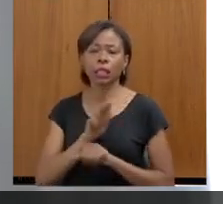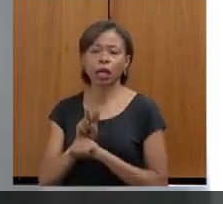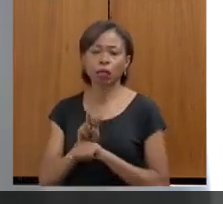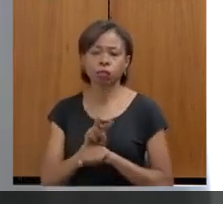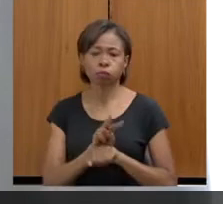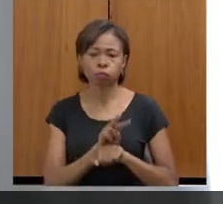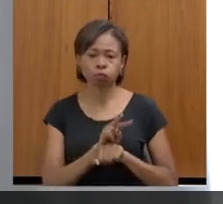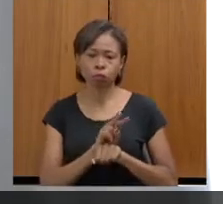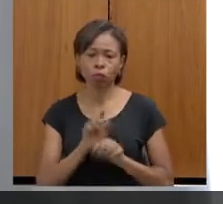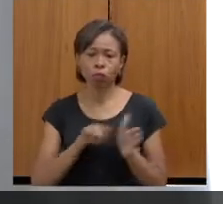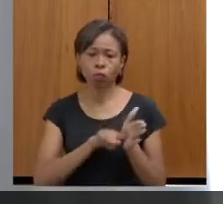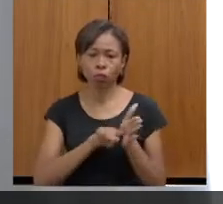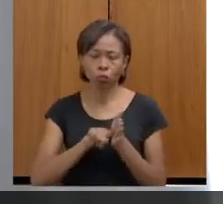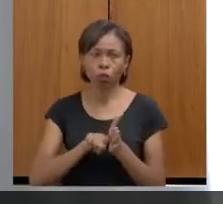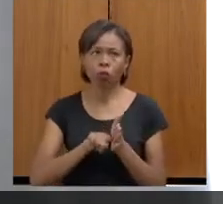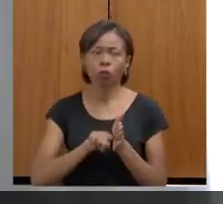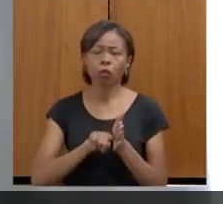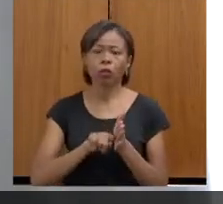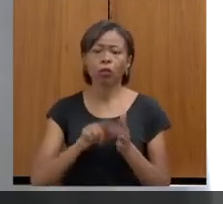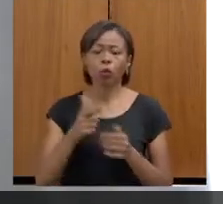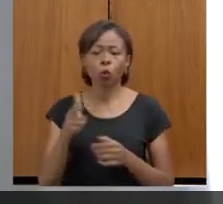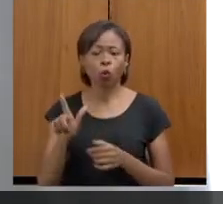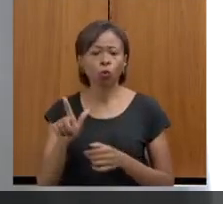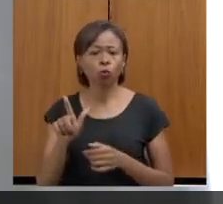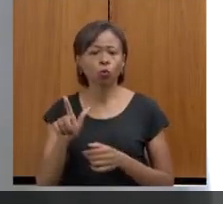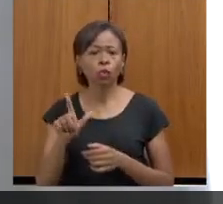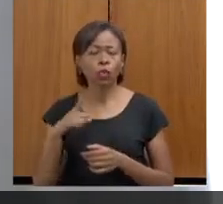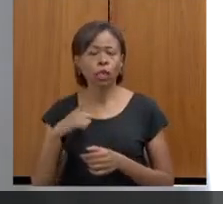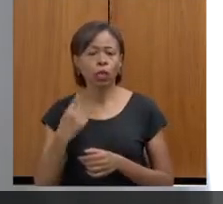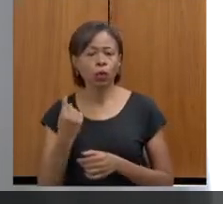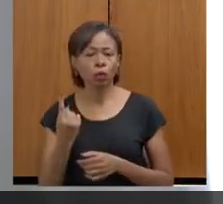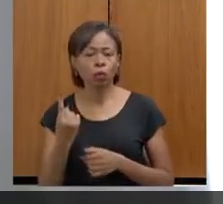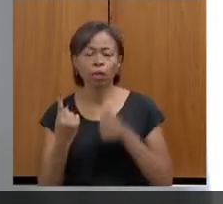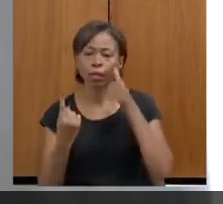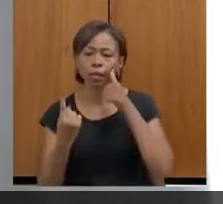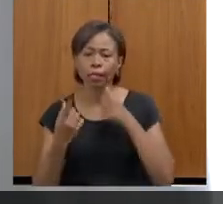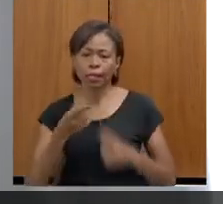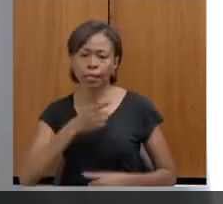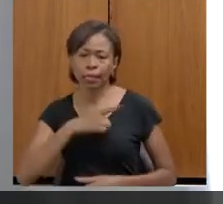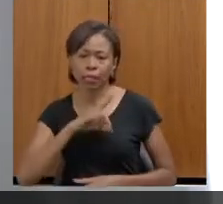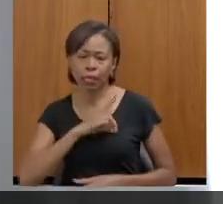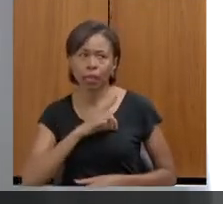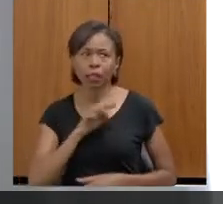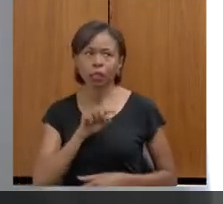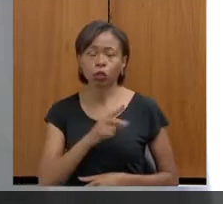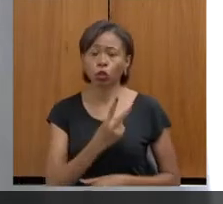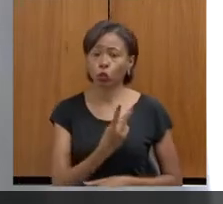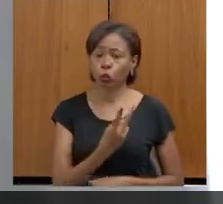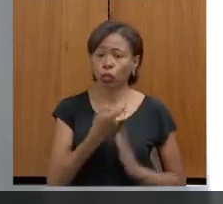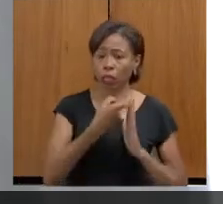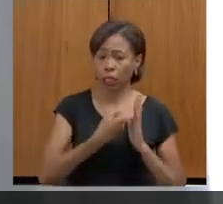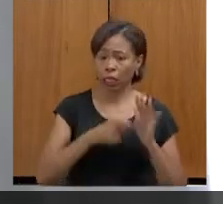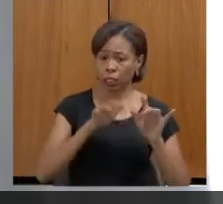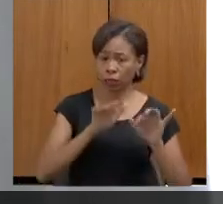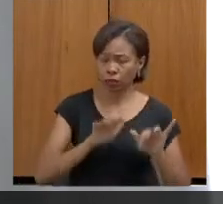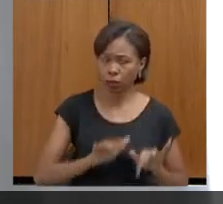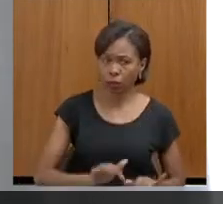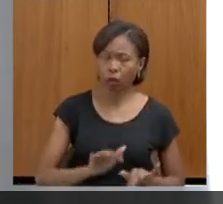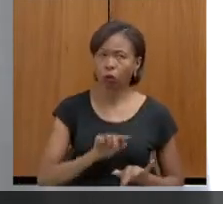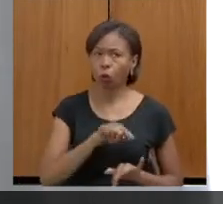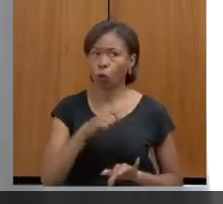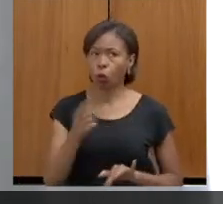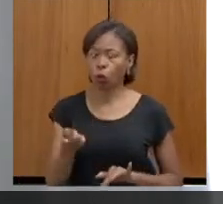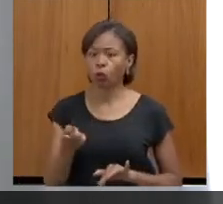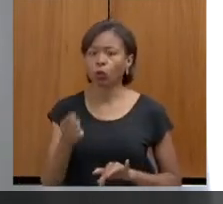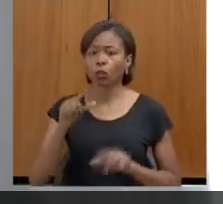por uma delegada, dois escrivãs, um servidor que faz o acolhimento, que é um serviço que a gente fala que é o